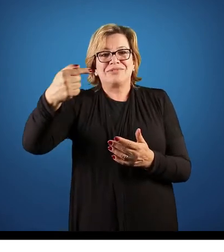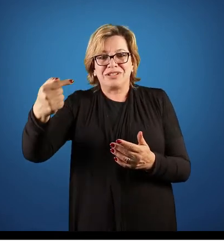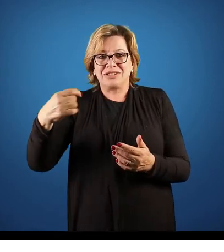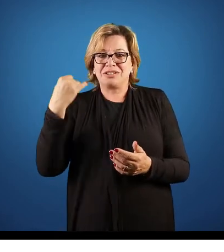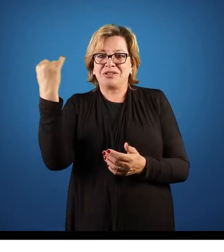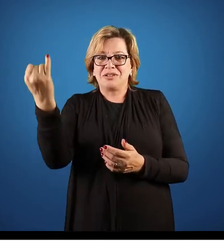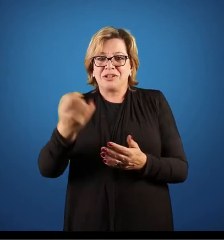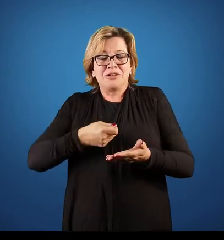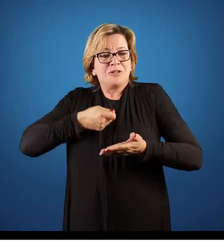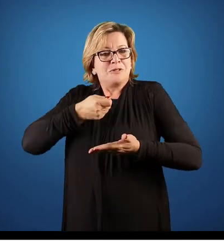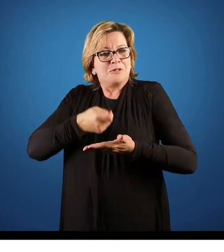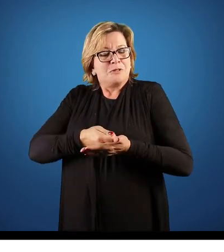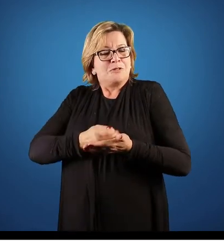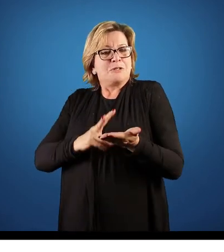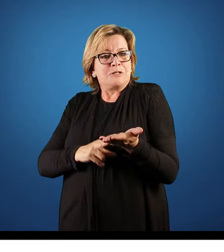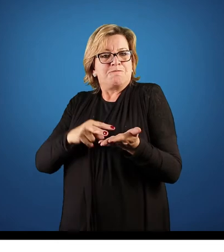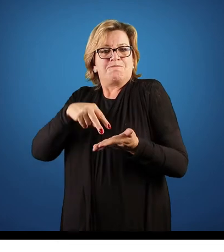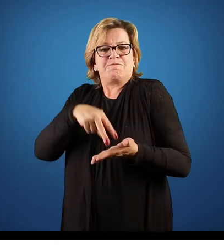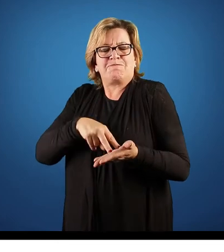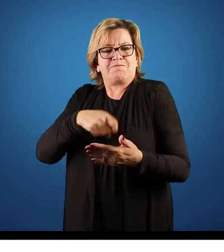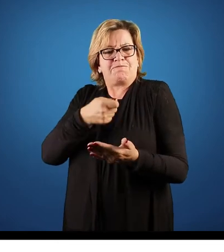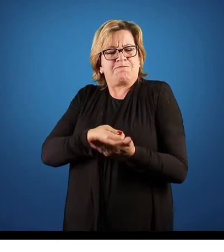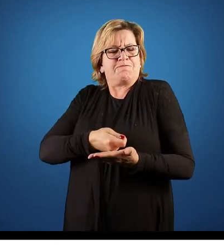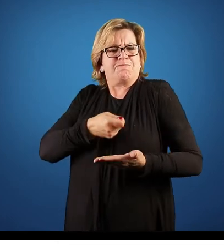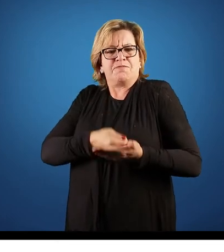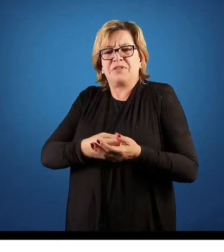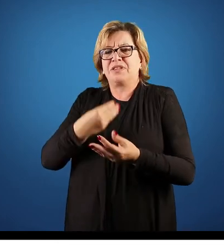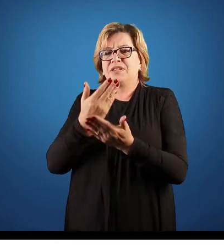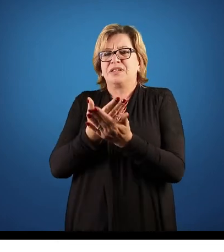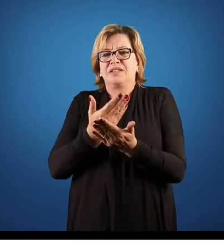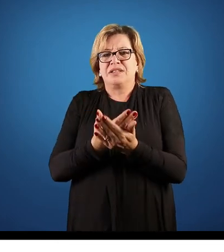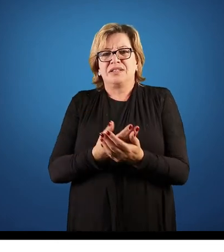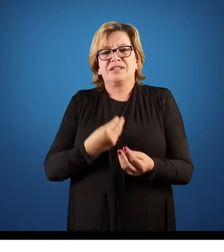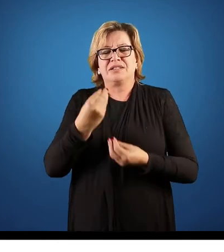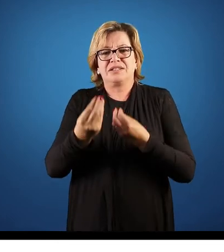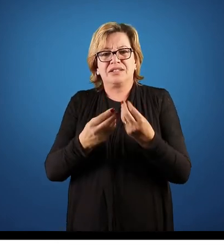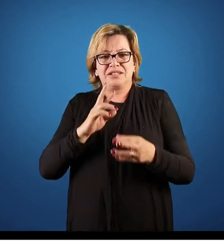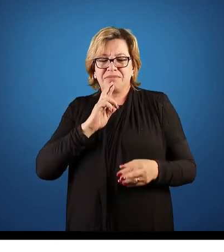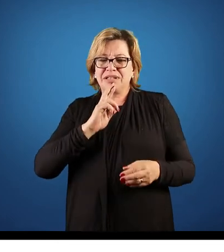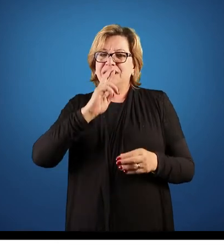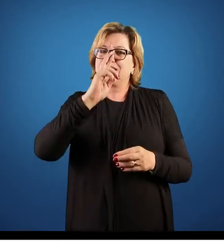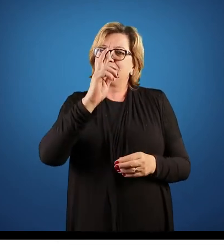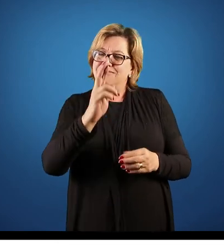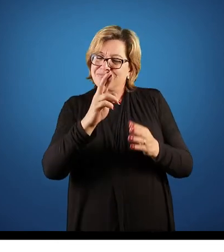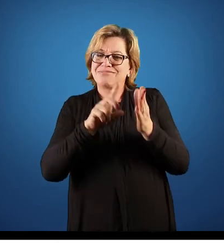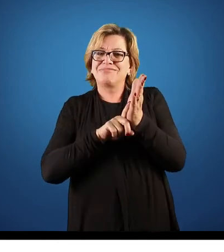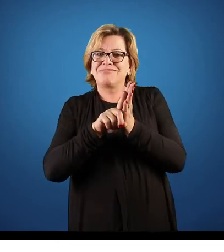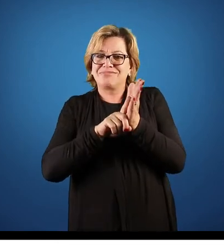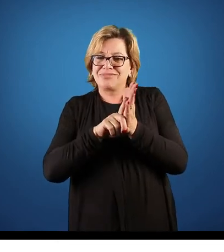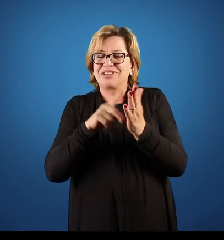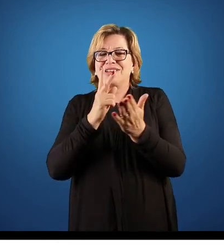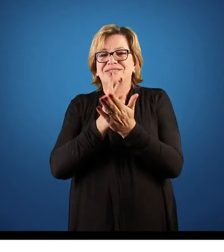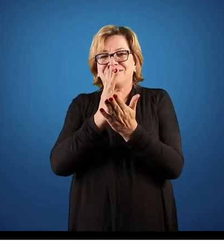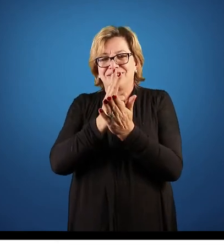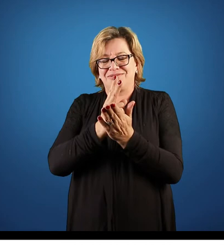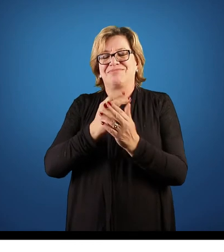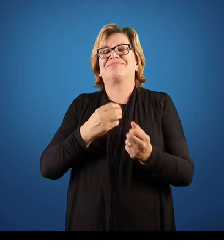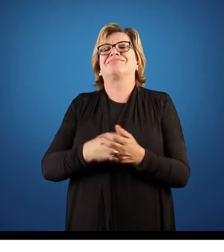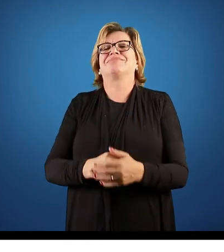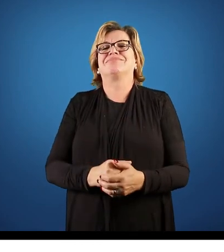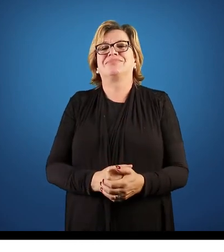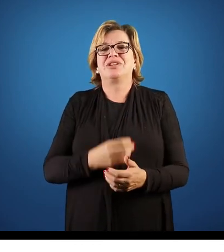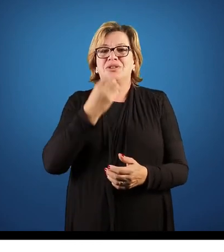dedicação bastante inclusiva, né, para que possam estar estudando e respondendo aos questionários ao final de cada uma das unidades.